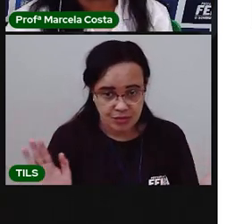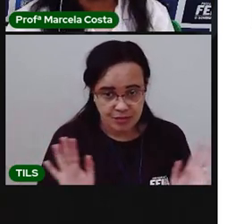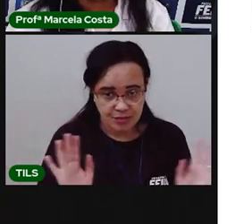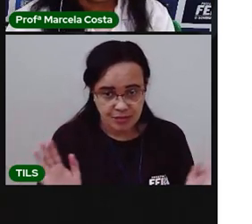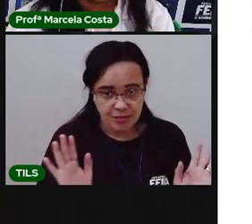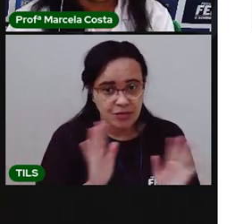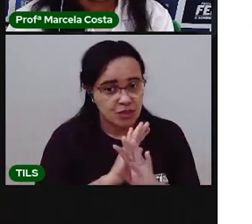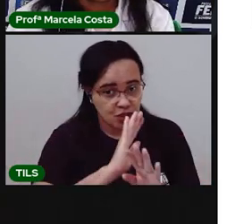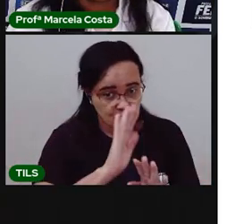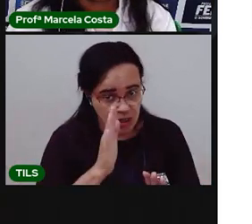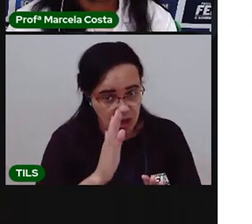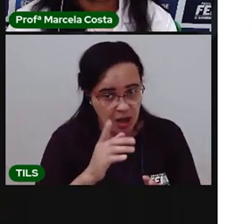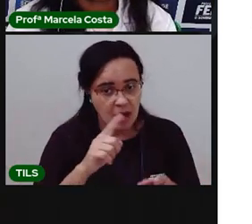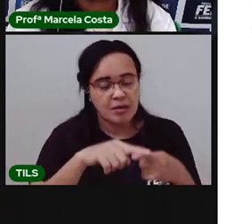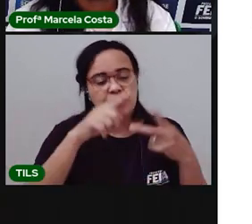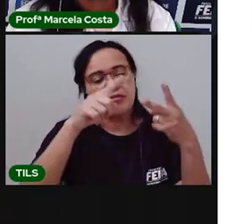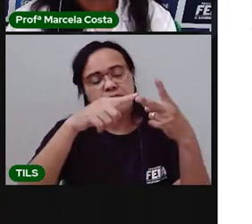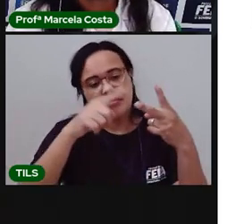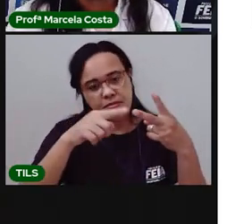Vamos para a outra.